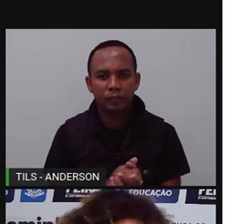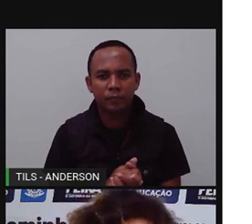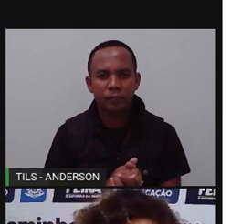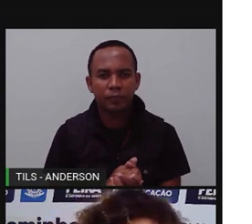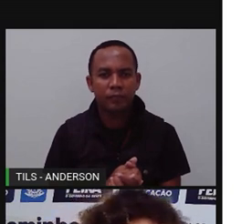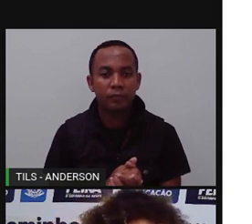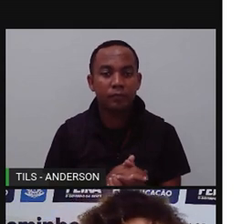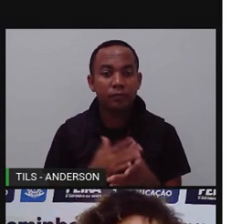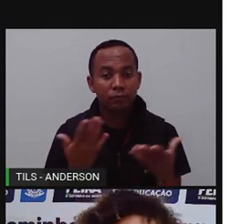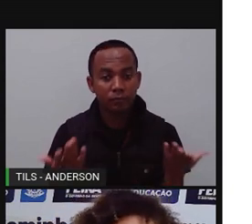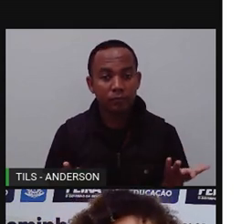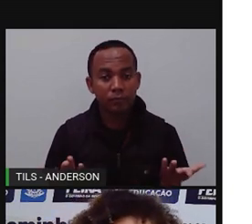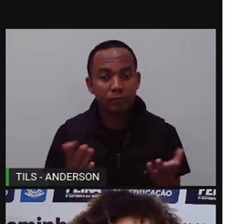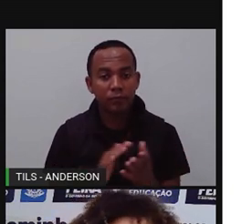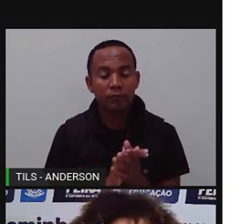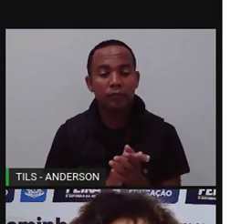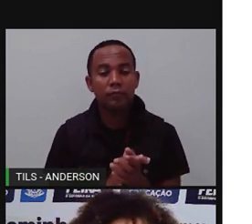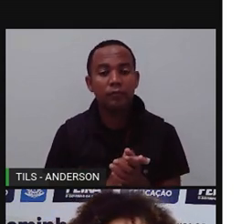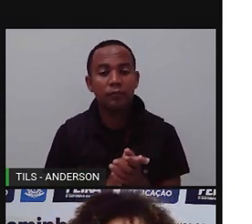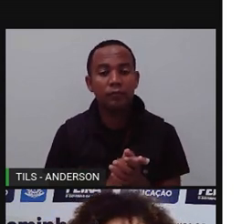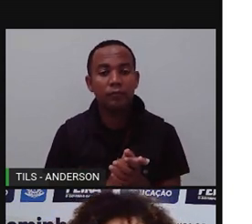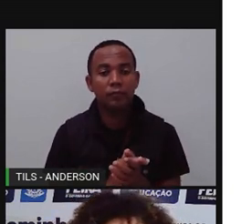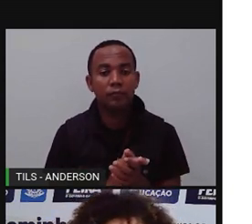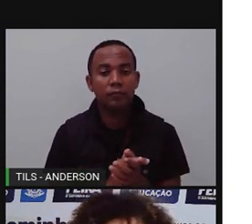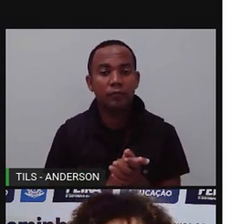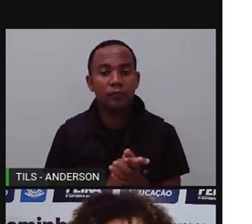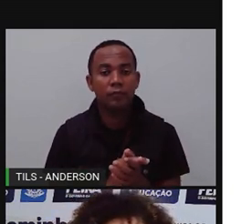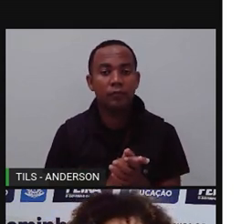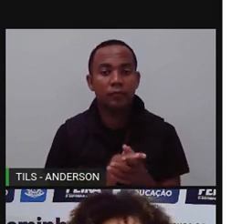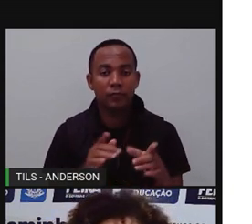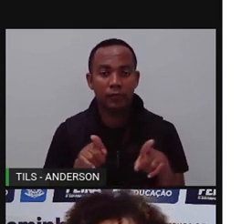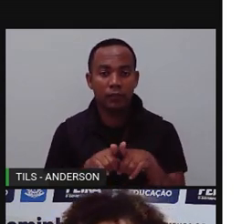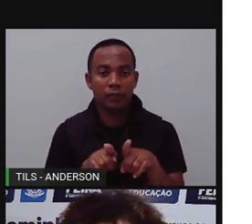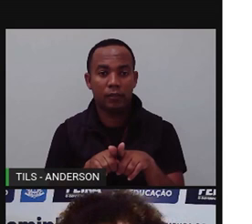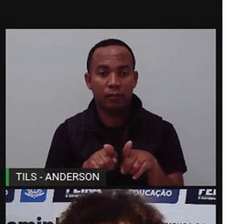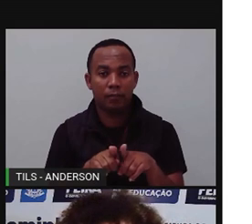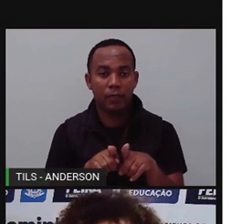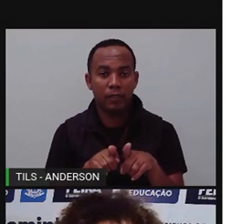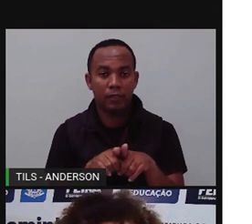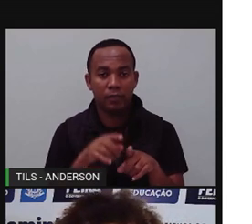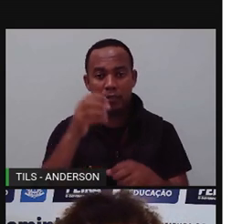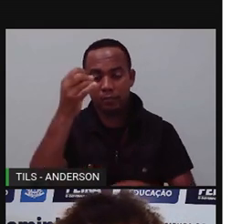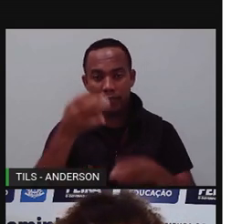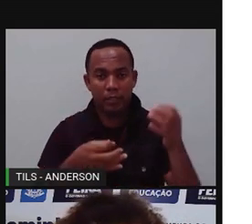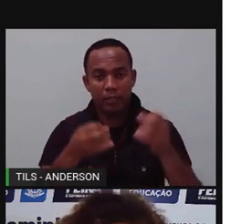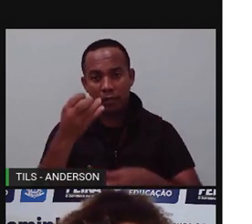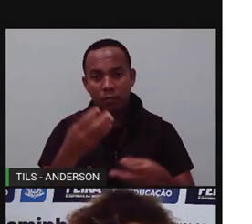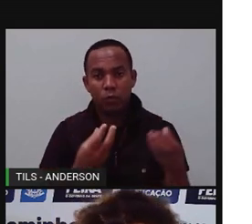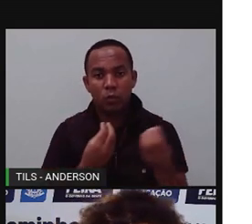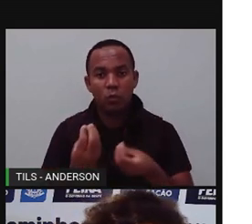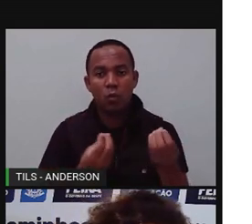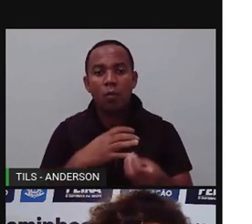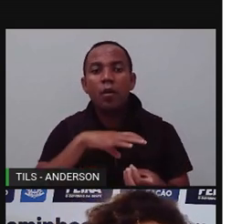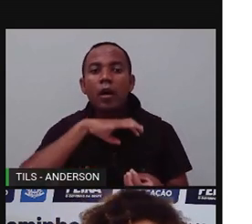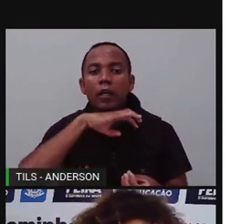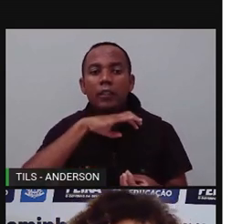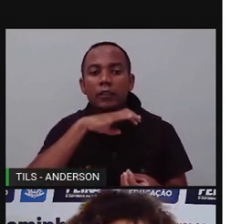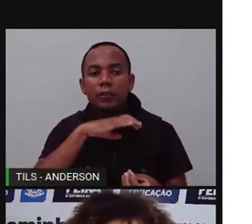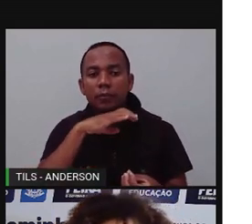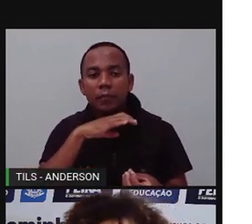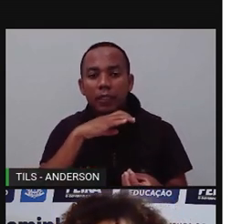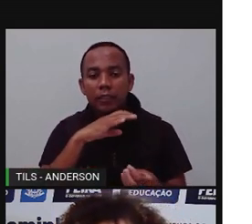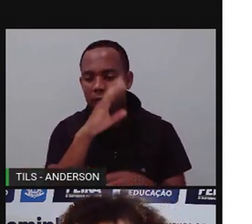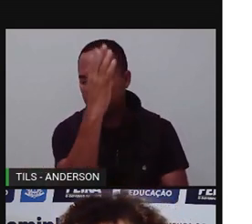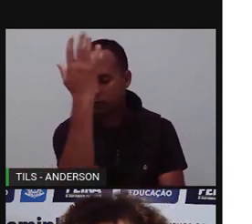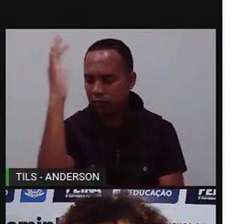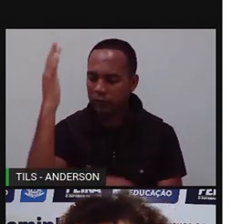Naquela imagem também tem uma grande questão. A falou aqui sobre as interações dos animais com a natureza. E que eles podem interagir entre si ou